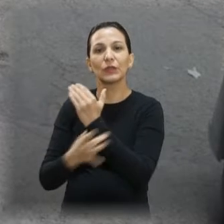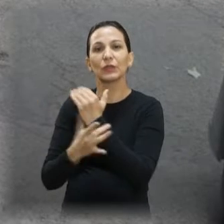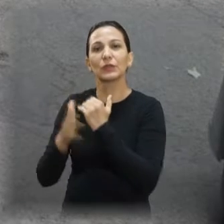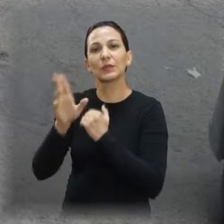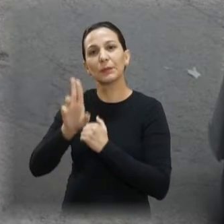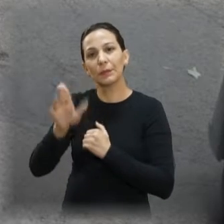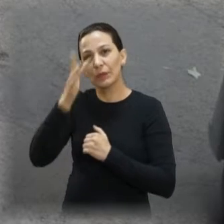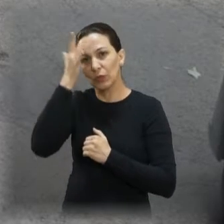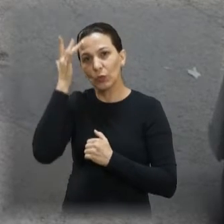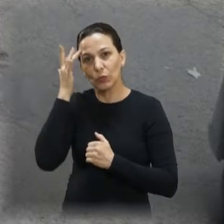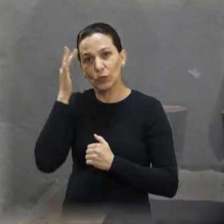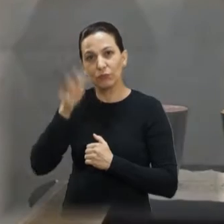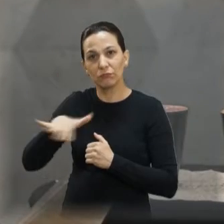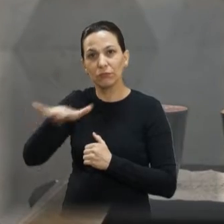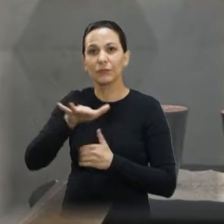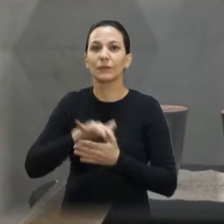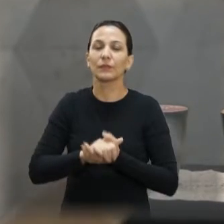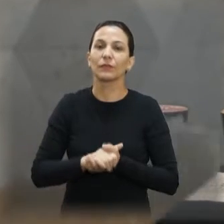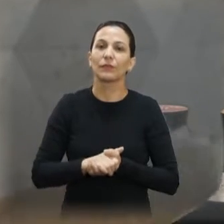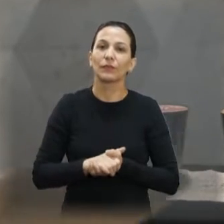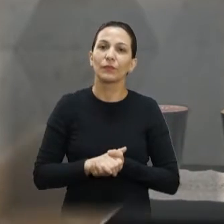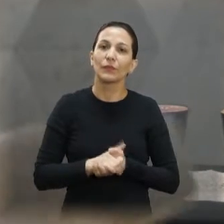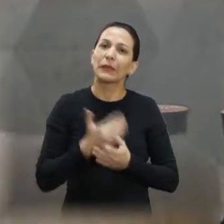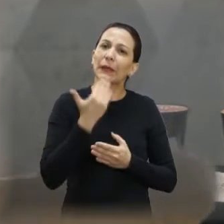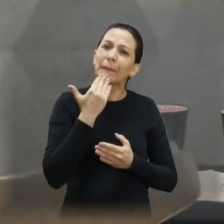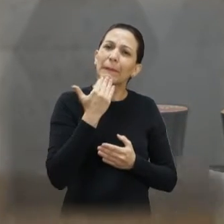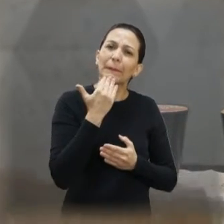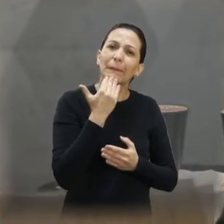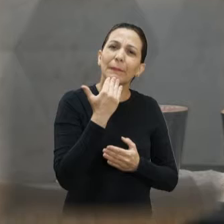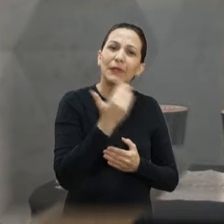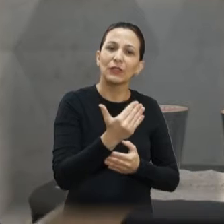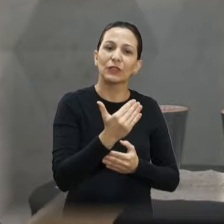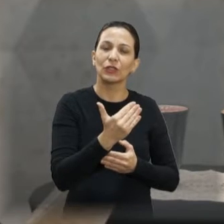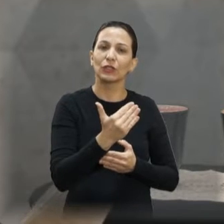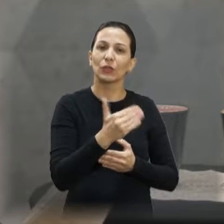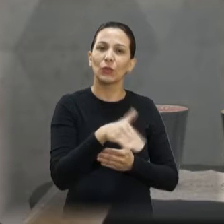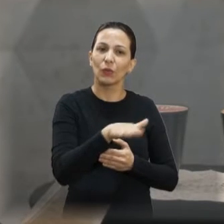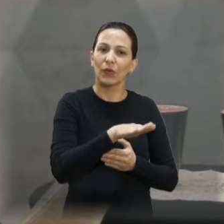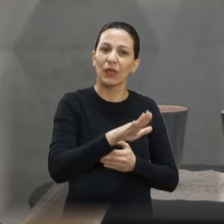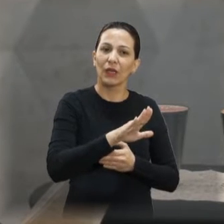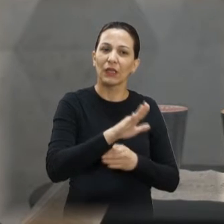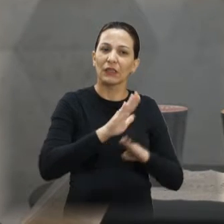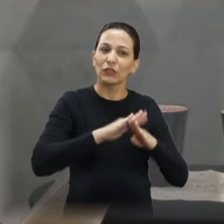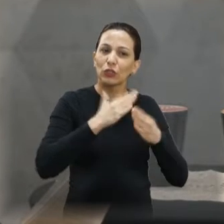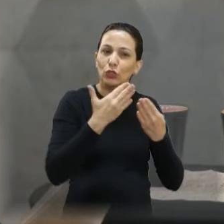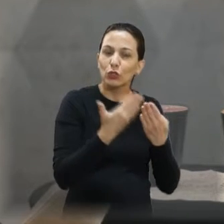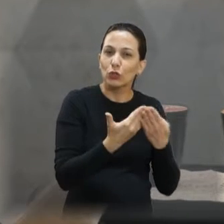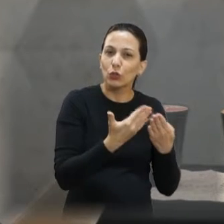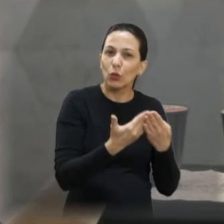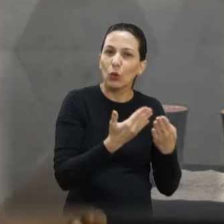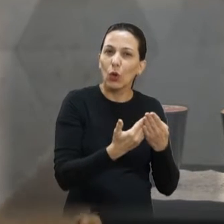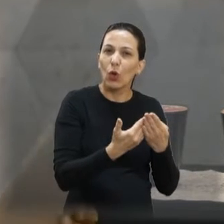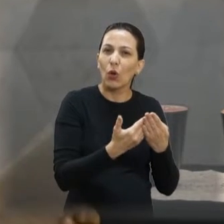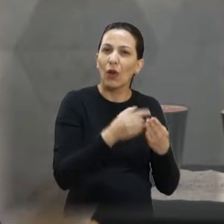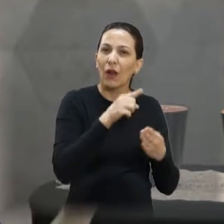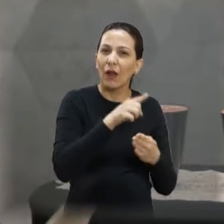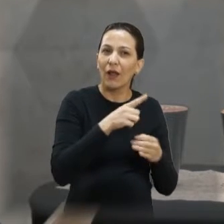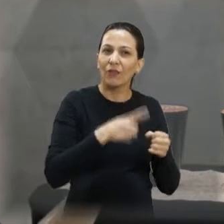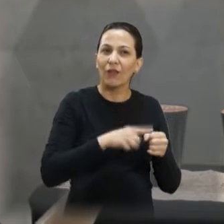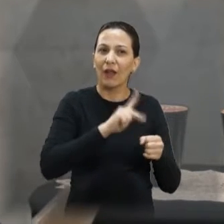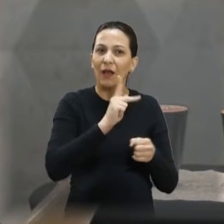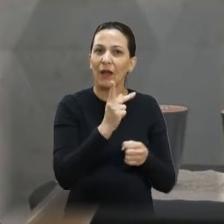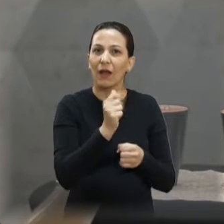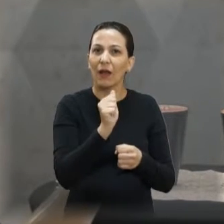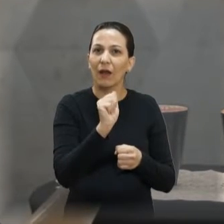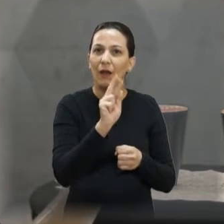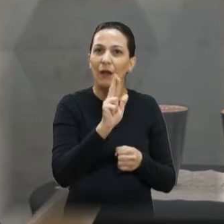Outro pedido semelhante, é um pedido feito, inclusive, pela direção de uma escola na Avenida Vespasiano Vieira, na Vila Harmonia.